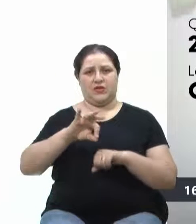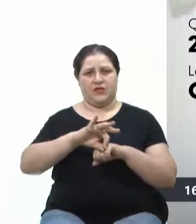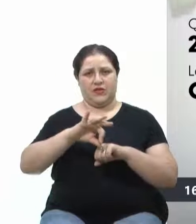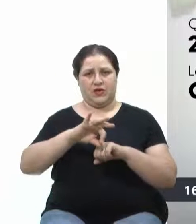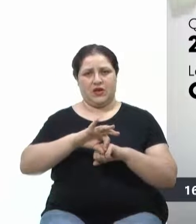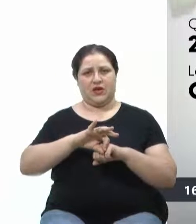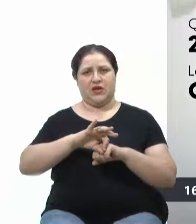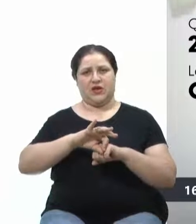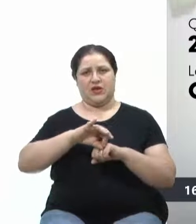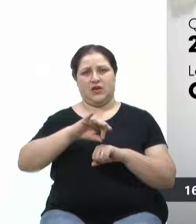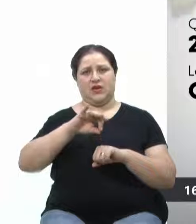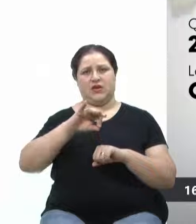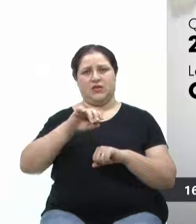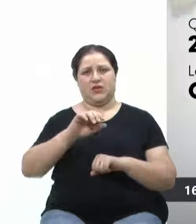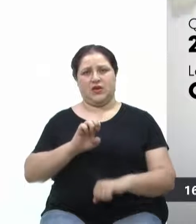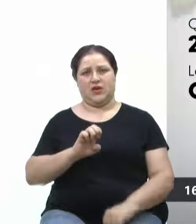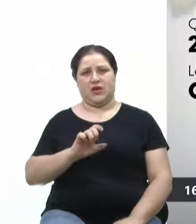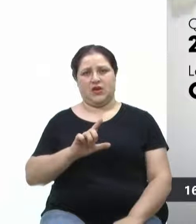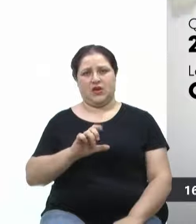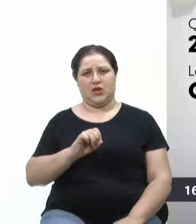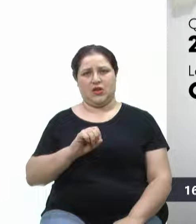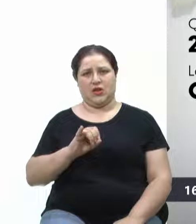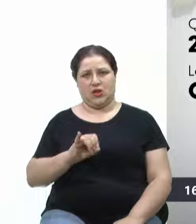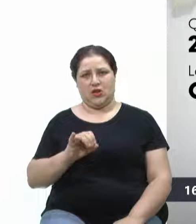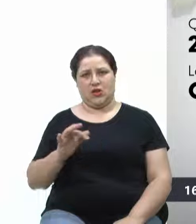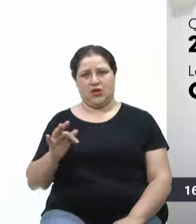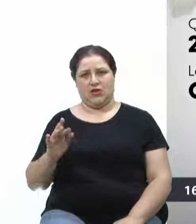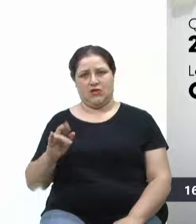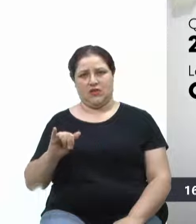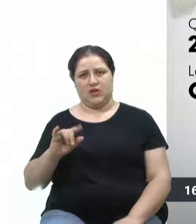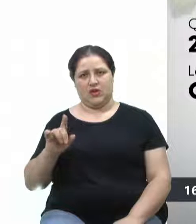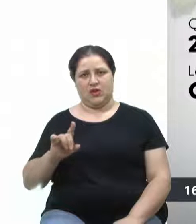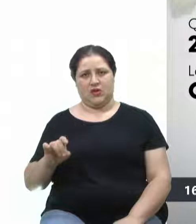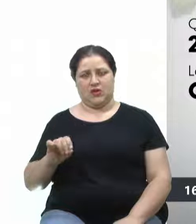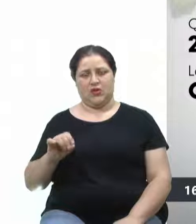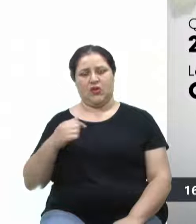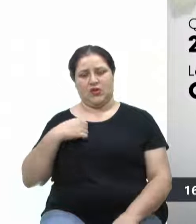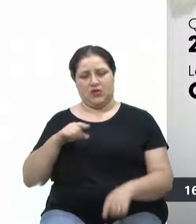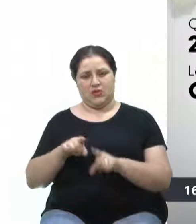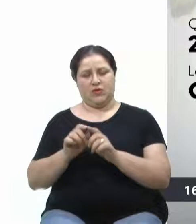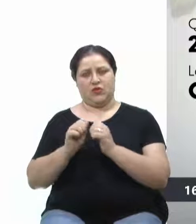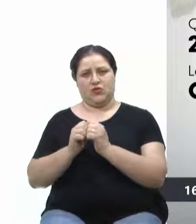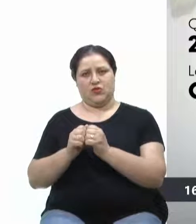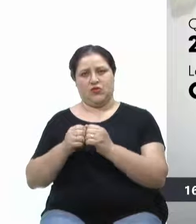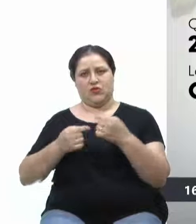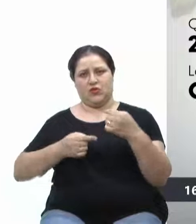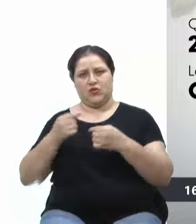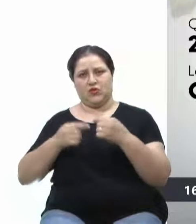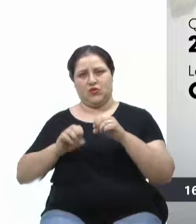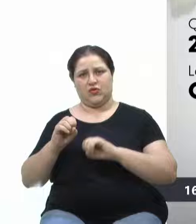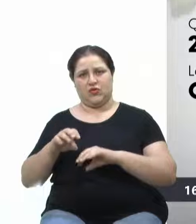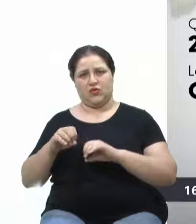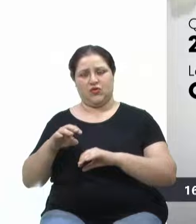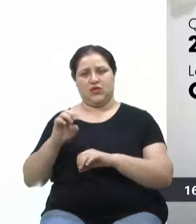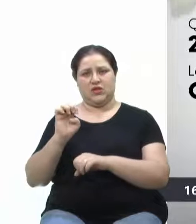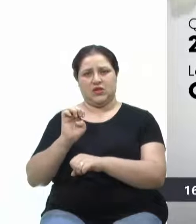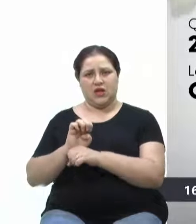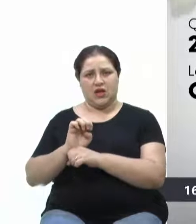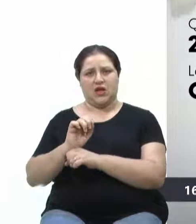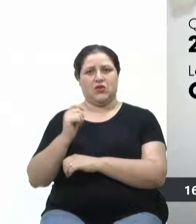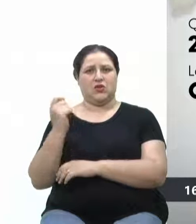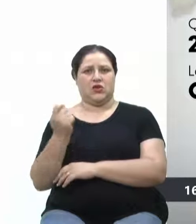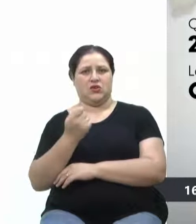e eu como presidente da Comissão de Educação, debatendo educação, não só de Caxias do mas do Estado em si.